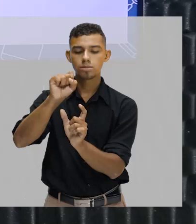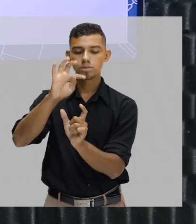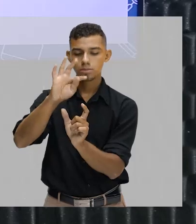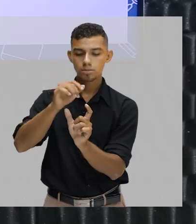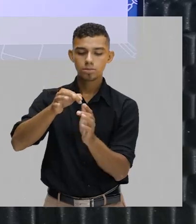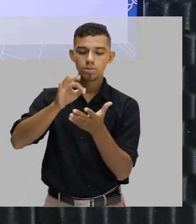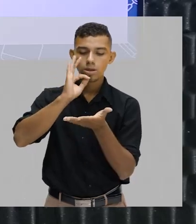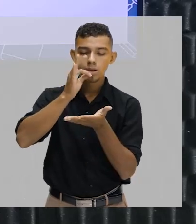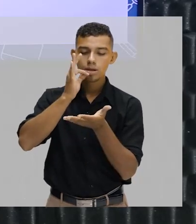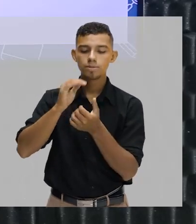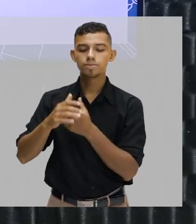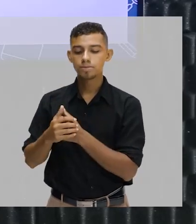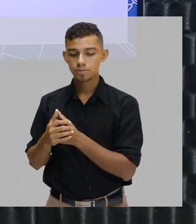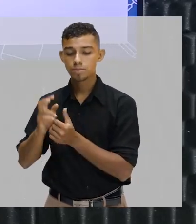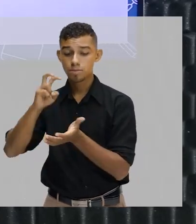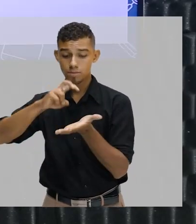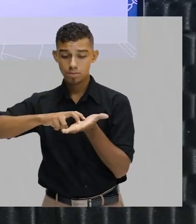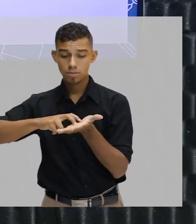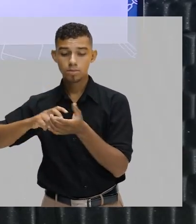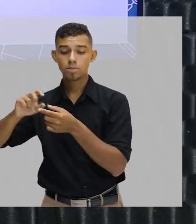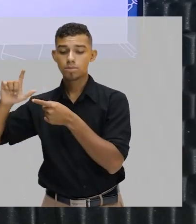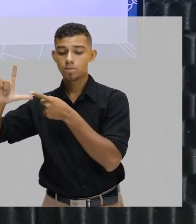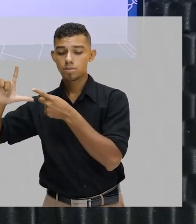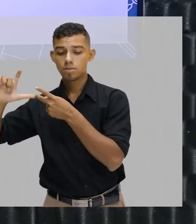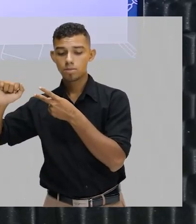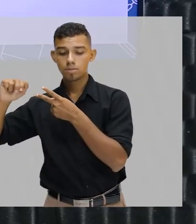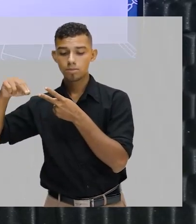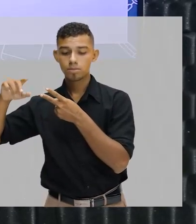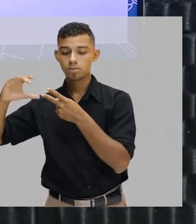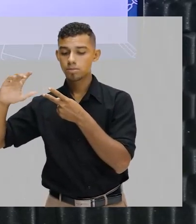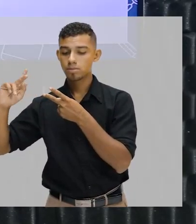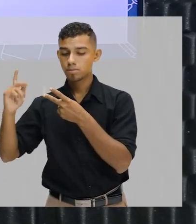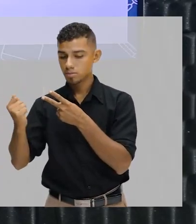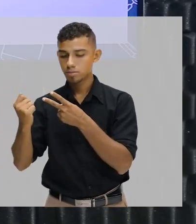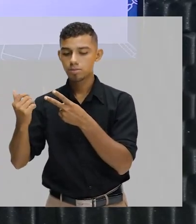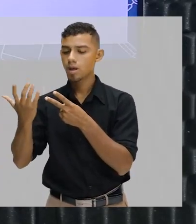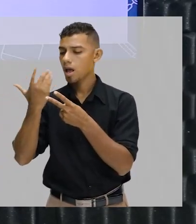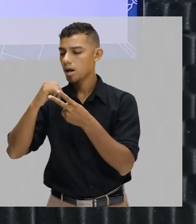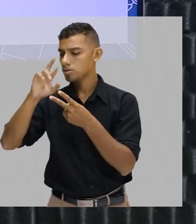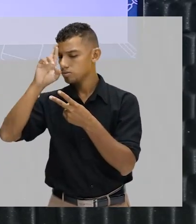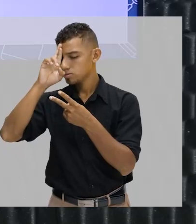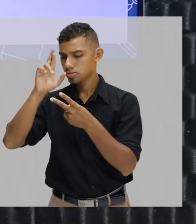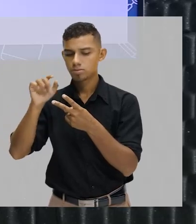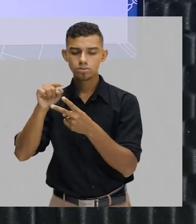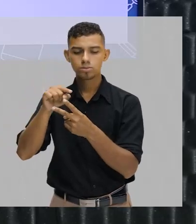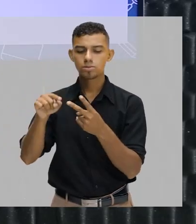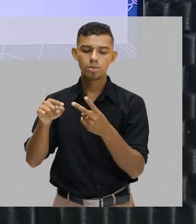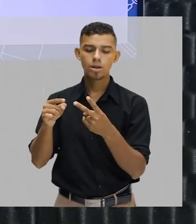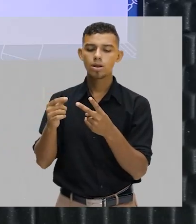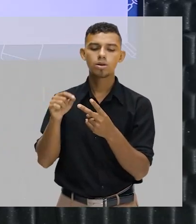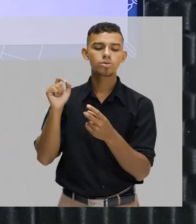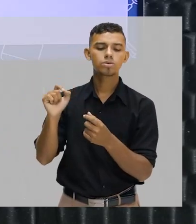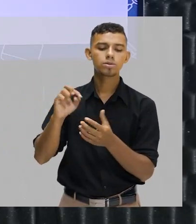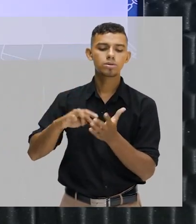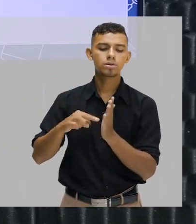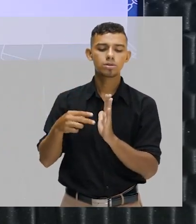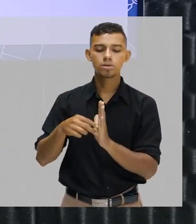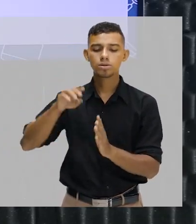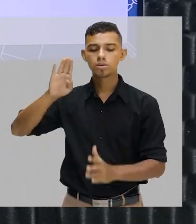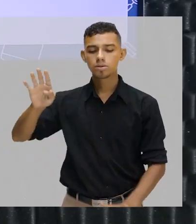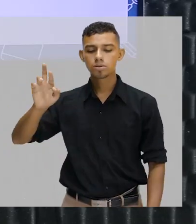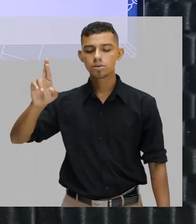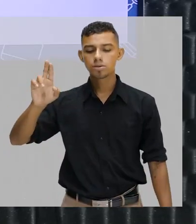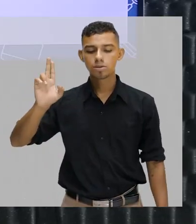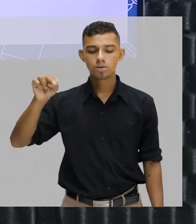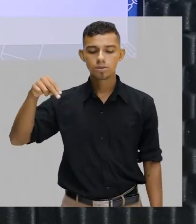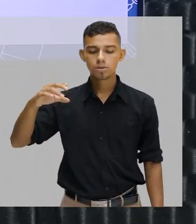manhã, lunch é o almoço. O que é o brunch? É uma refeição que se faz em alguns países da língua inglesa,